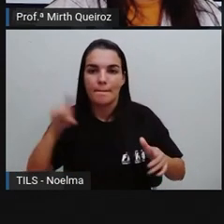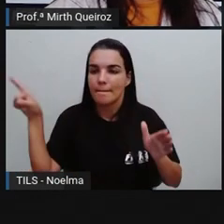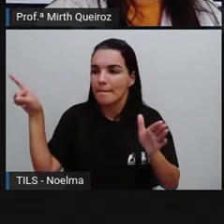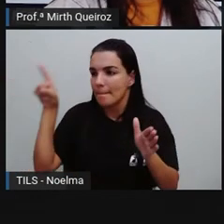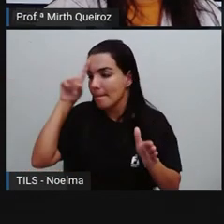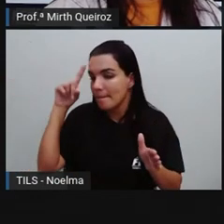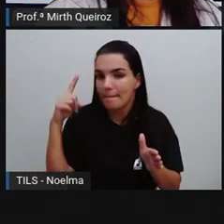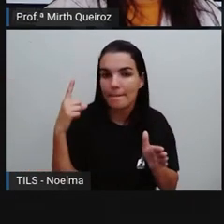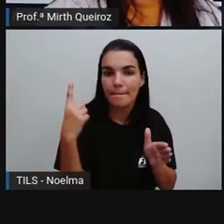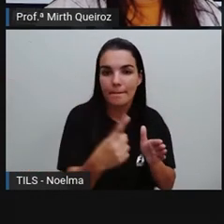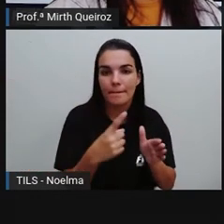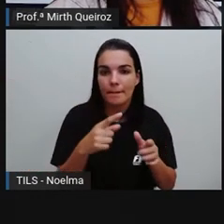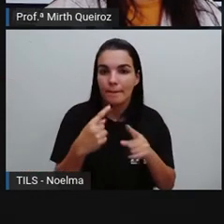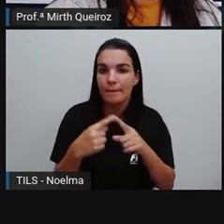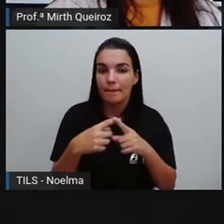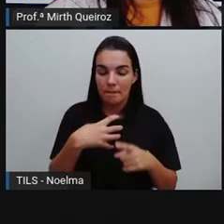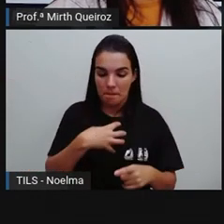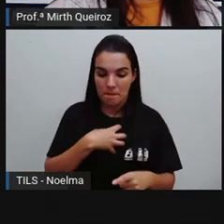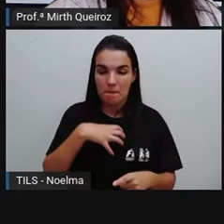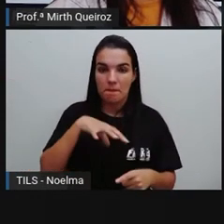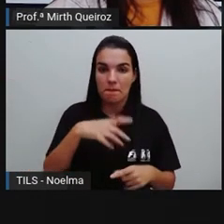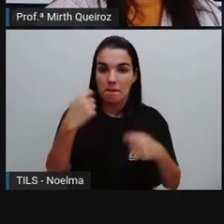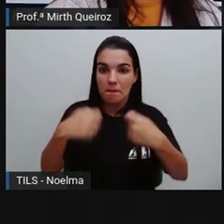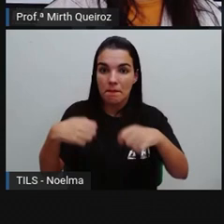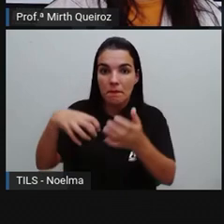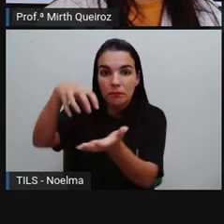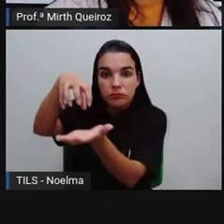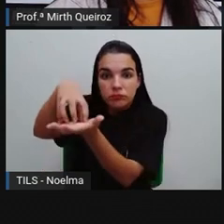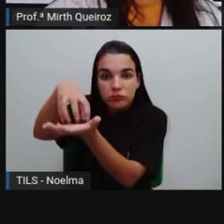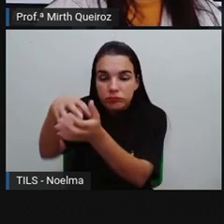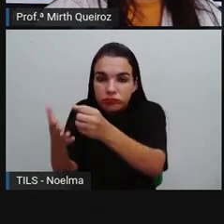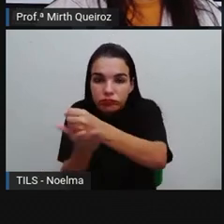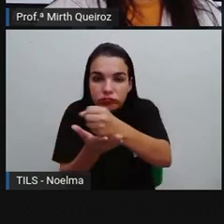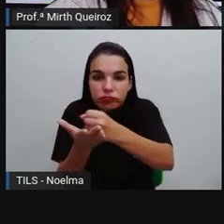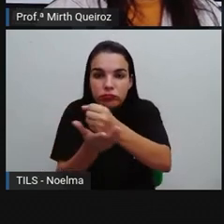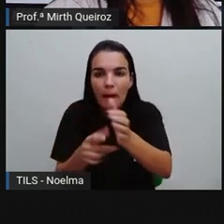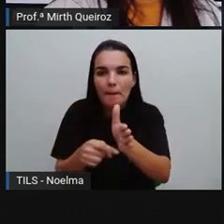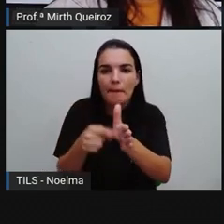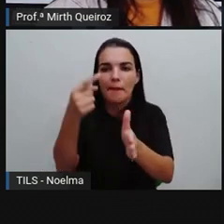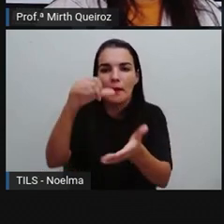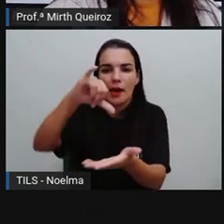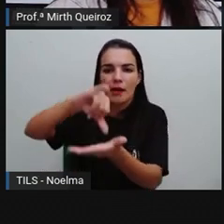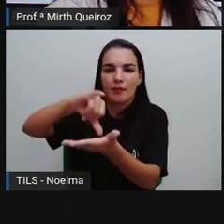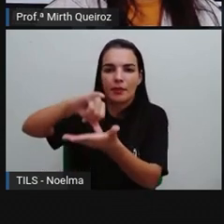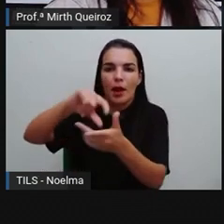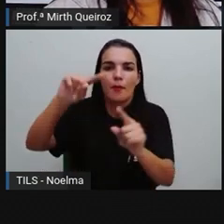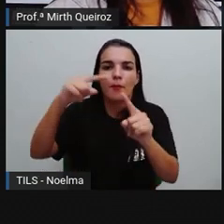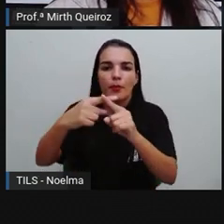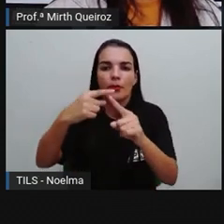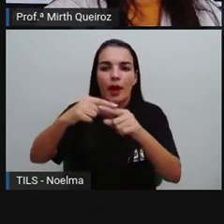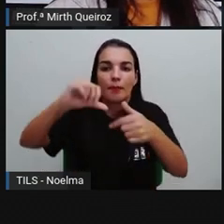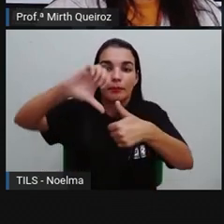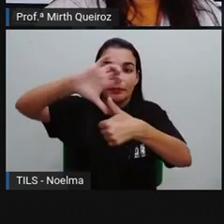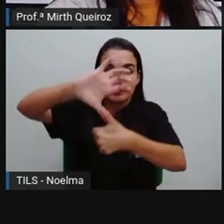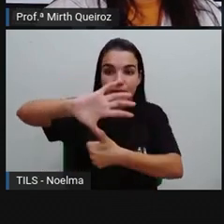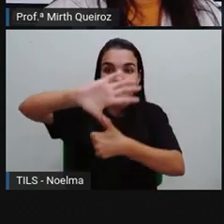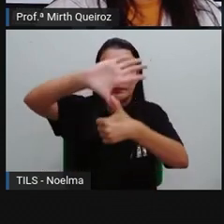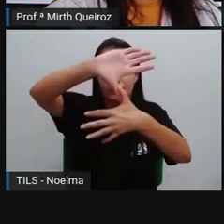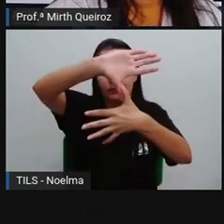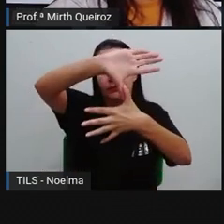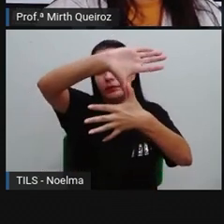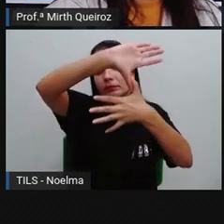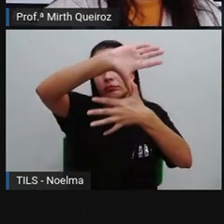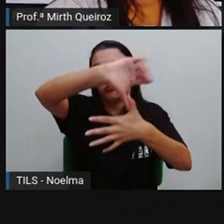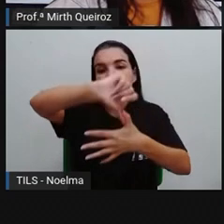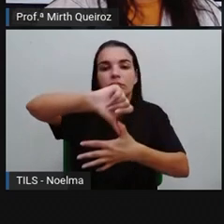Salvador deveria ser a sede do Brasil, a primeira capital. A América era o novo mundo